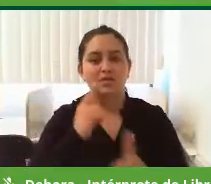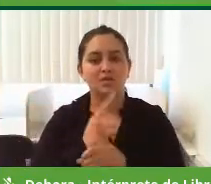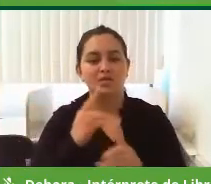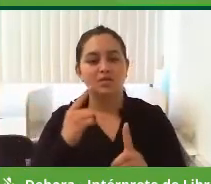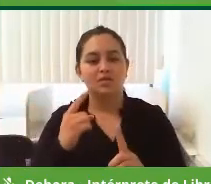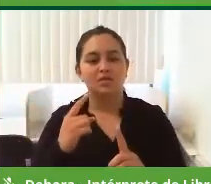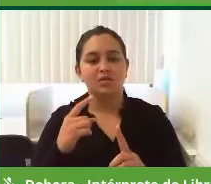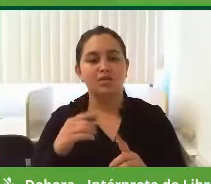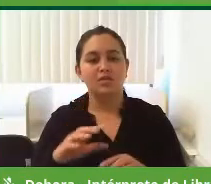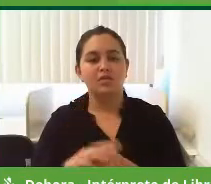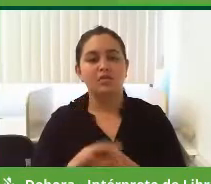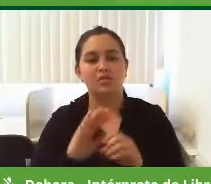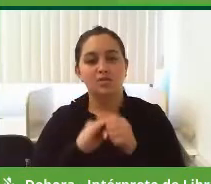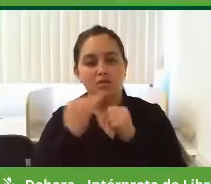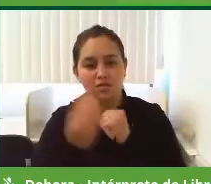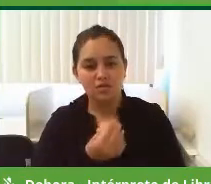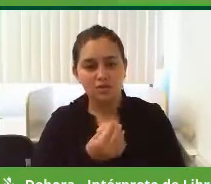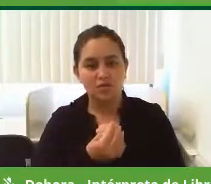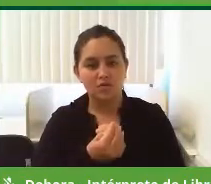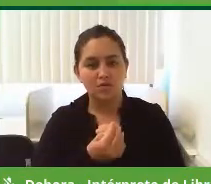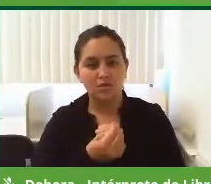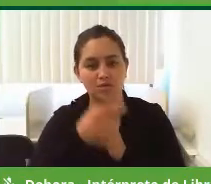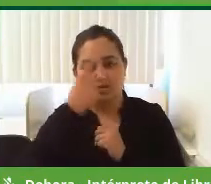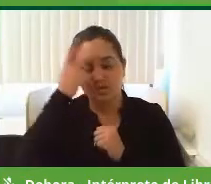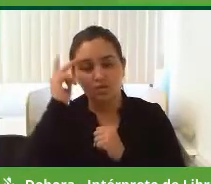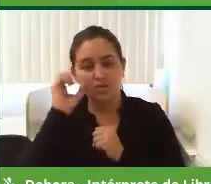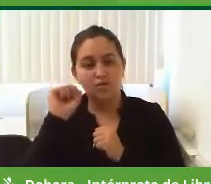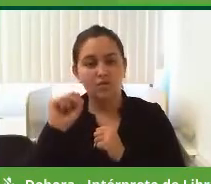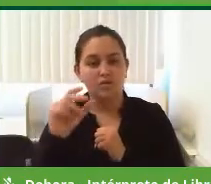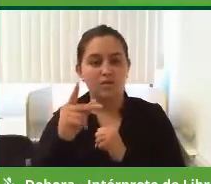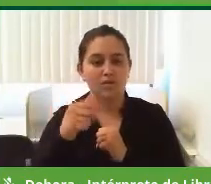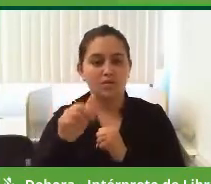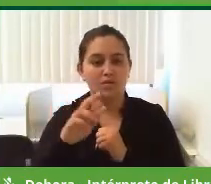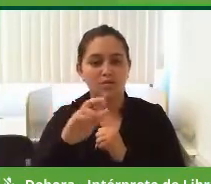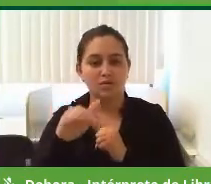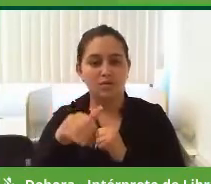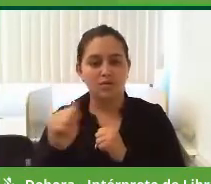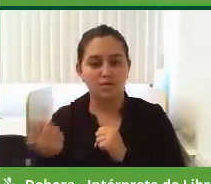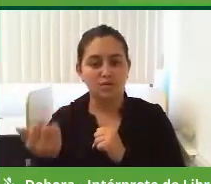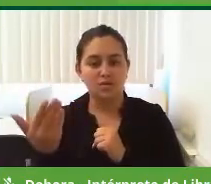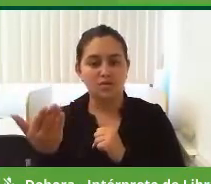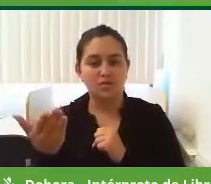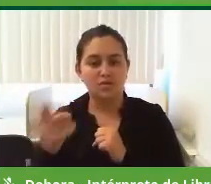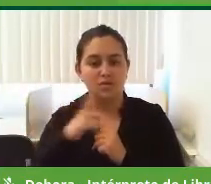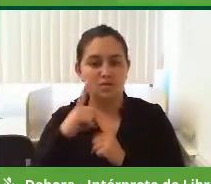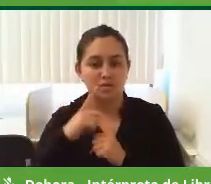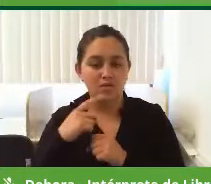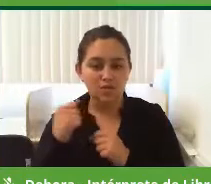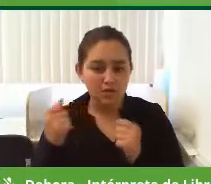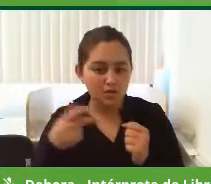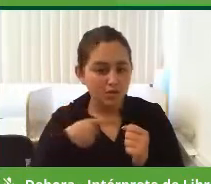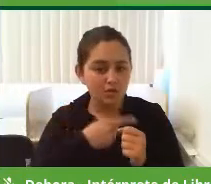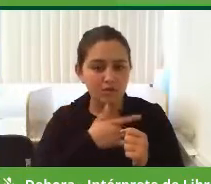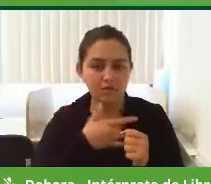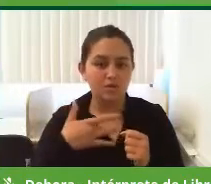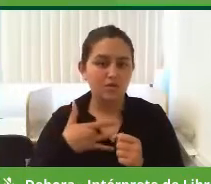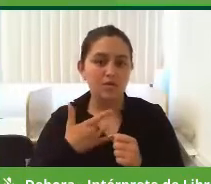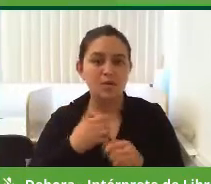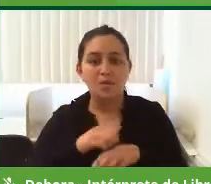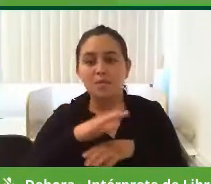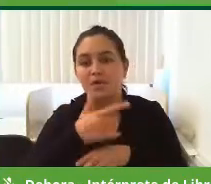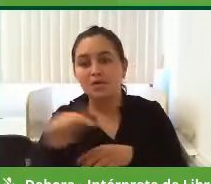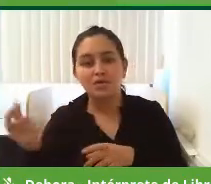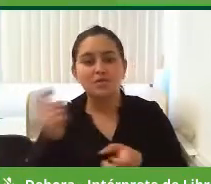principalmente aqui do meu bairro, mas o pessoal da XRAM, o pessoal da XRAM, ele tem que ter seu posto de saúde, mas isso não tem